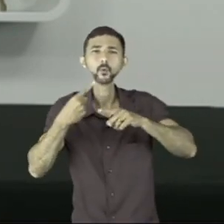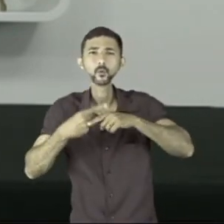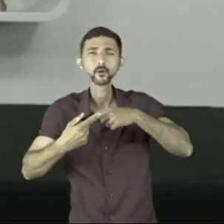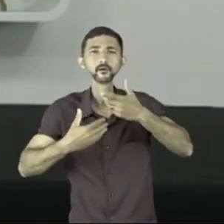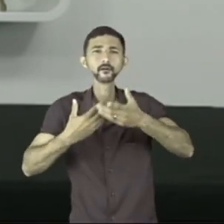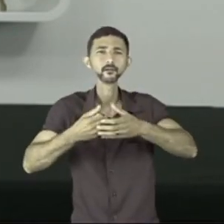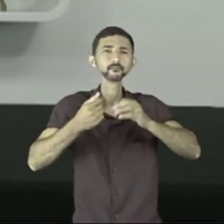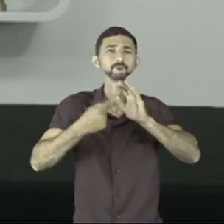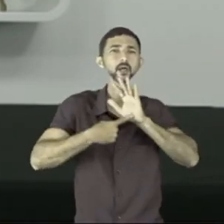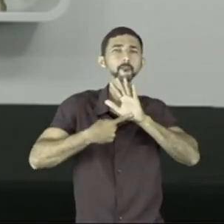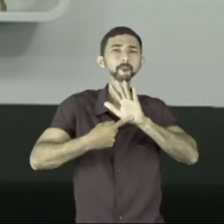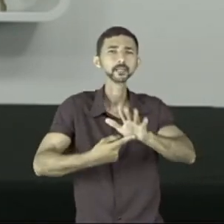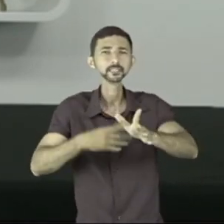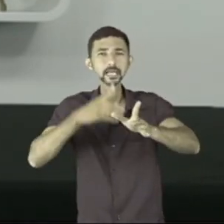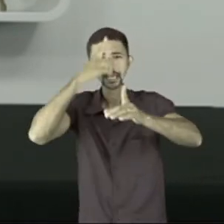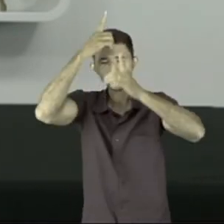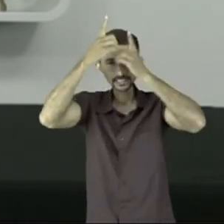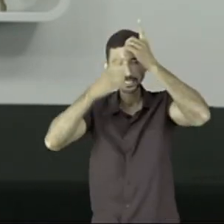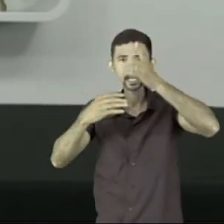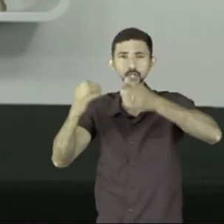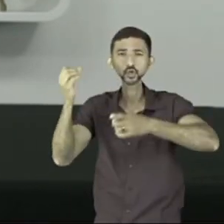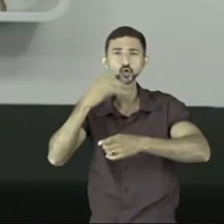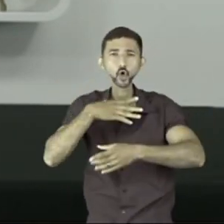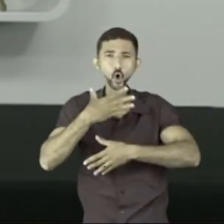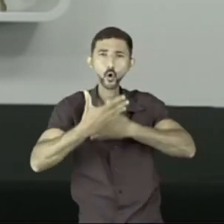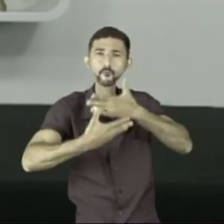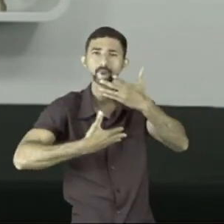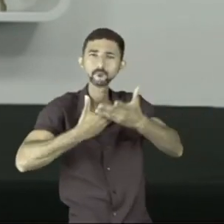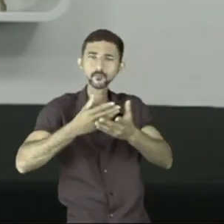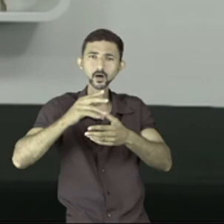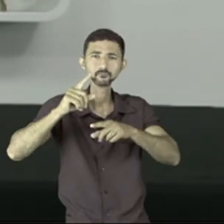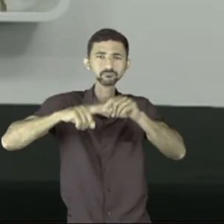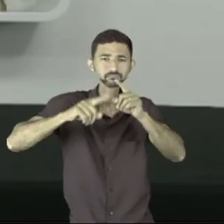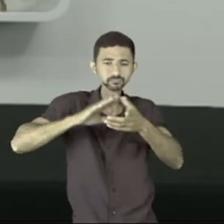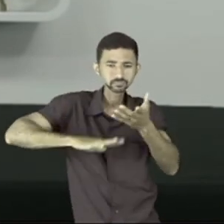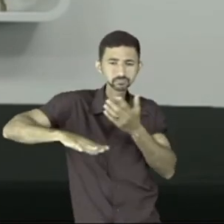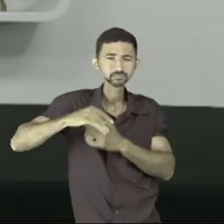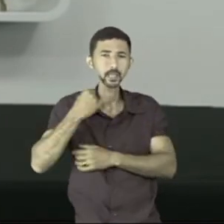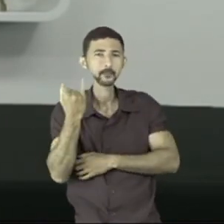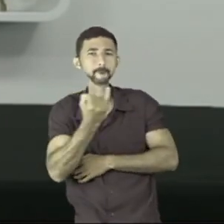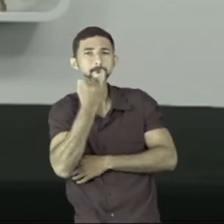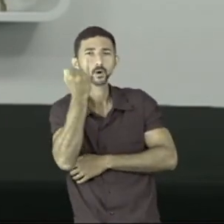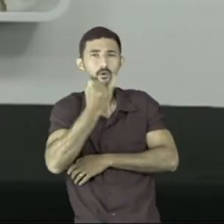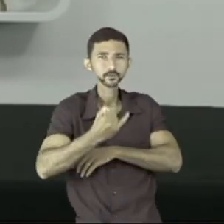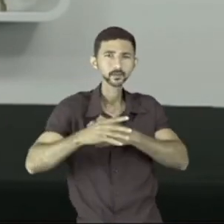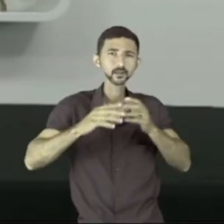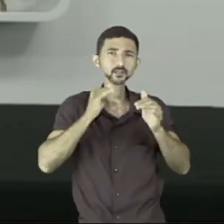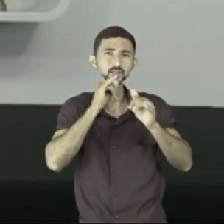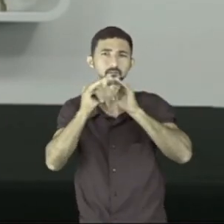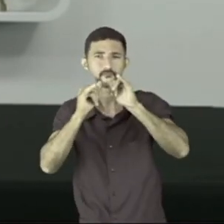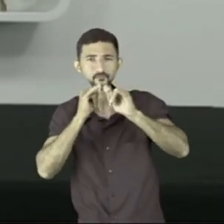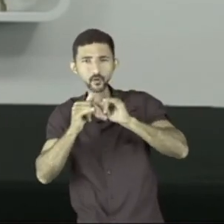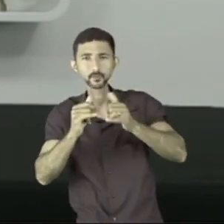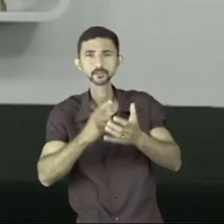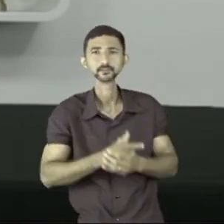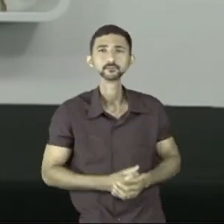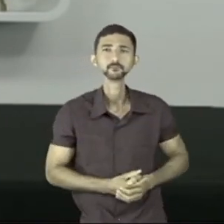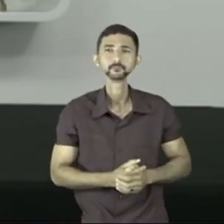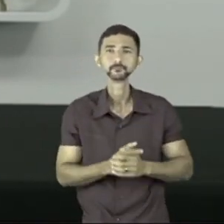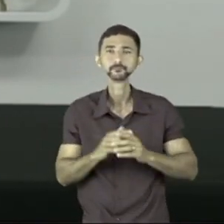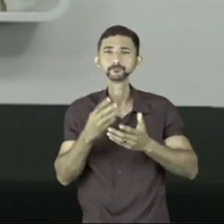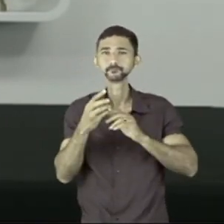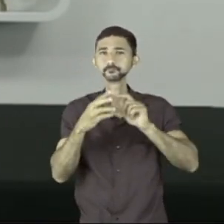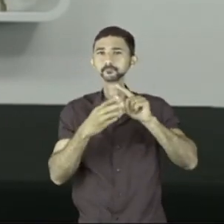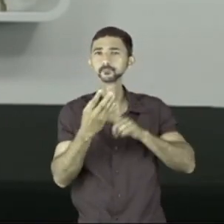ela apresenta ideias novas ela traz recursos que são importantes ela traz informações tudo